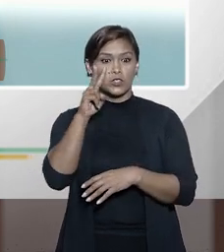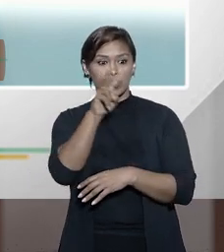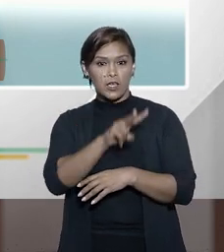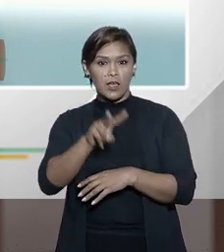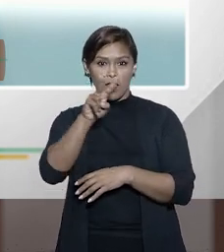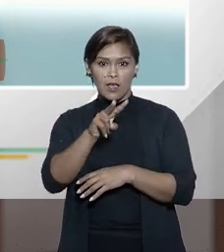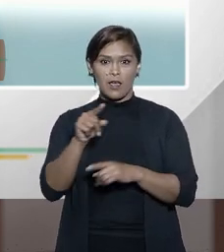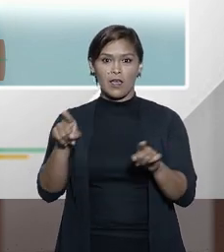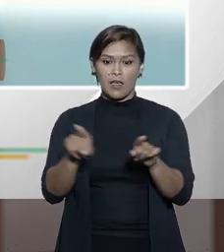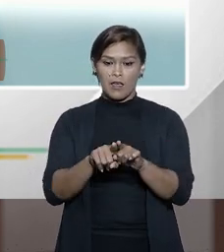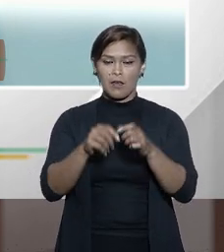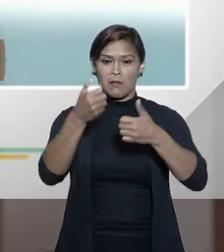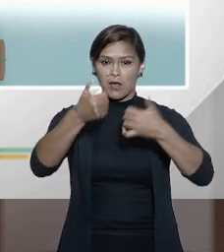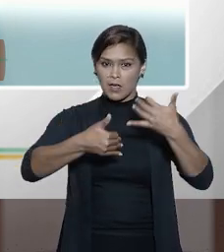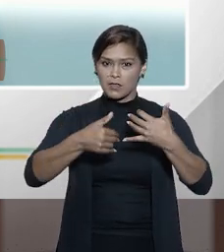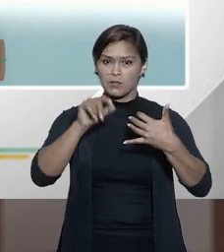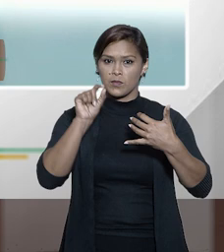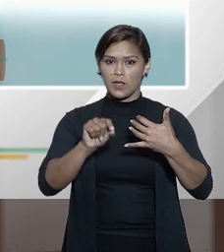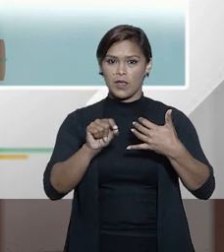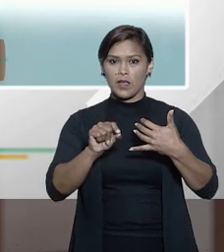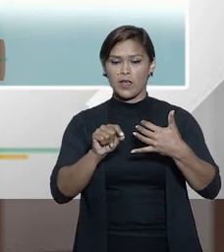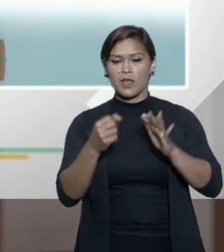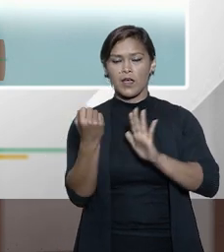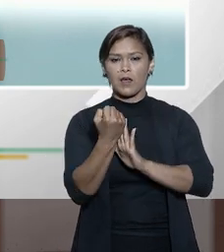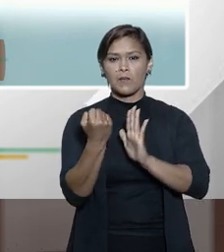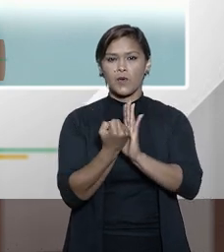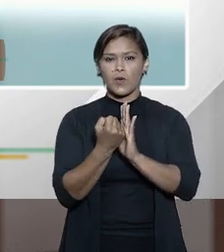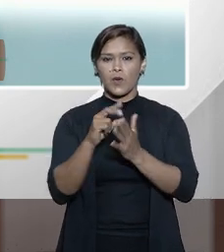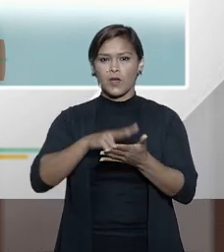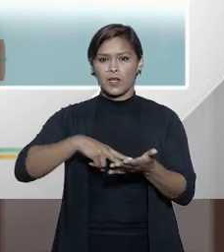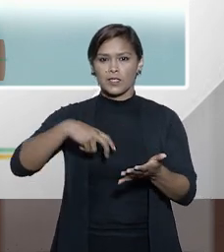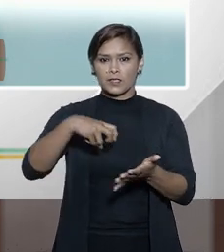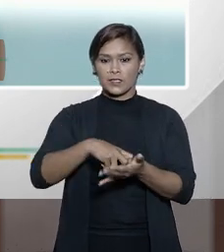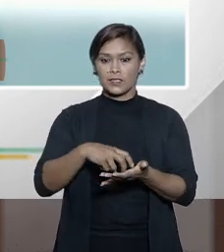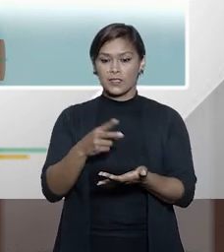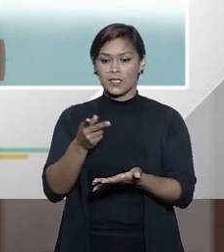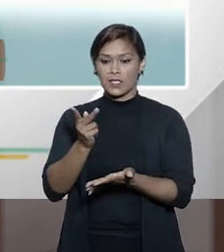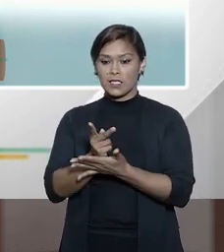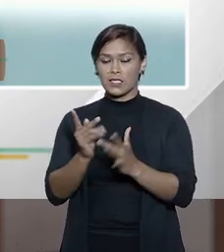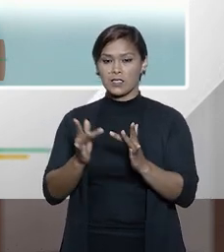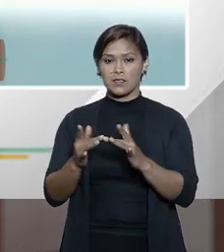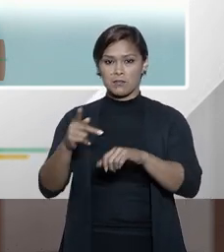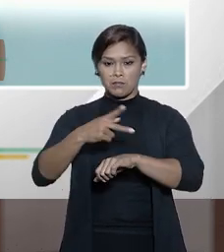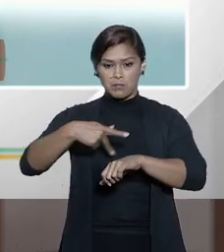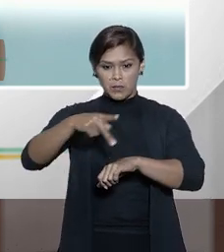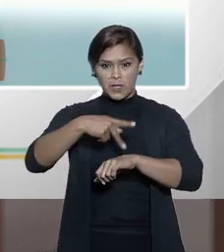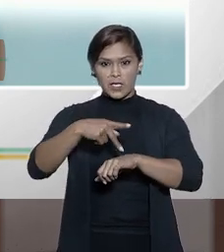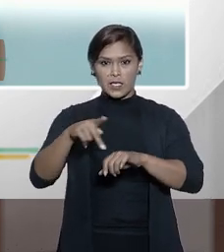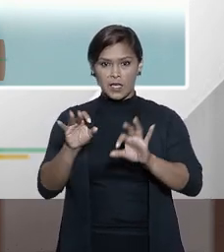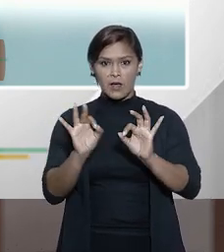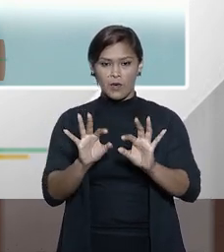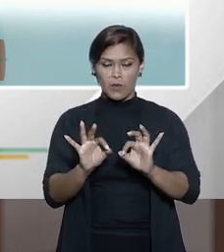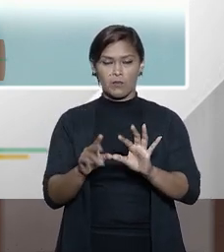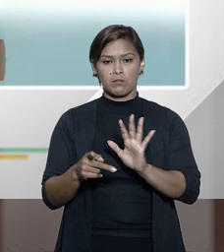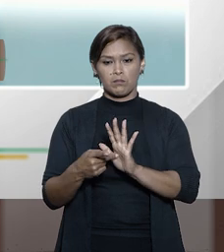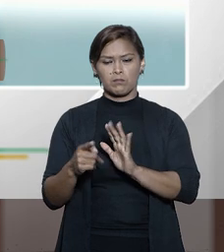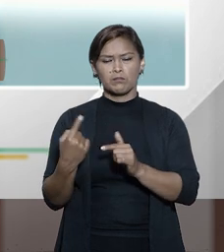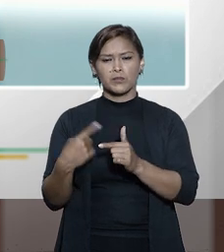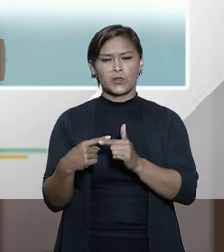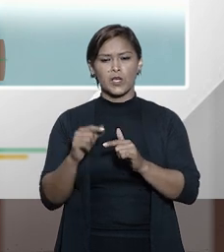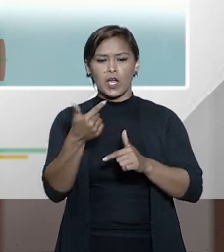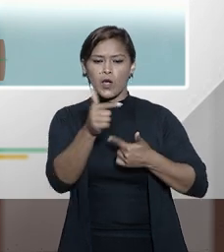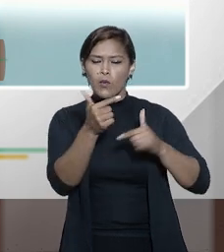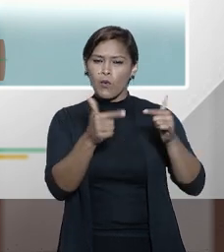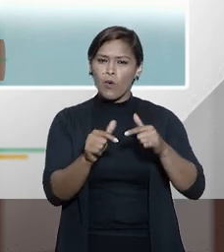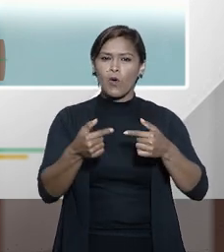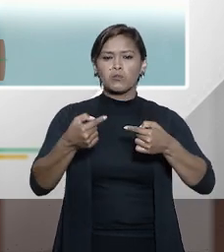gente tem para tratar é a homologação da sentença penal estrangeira para efeitos penais. E aqui eu acho